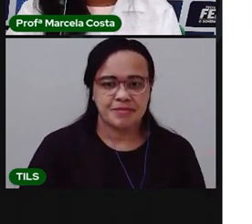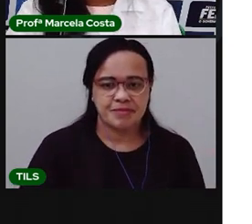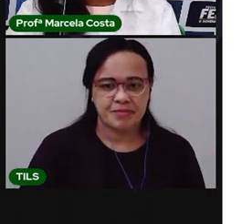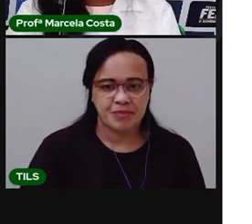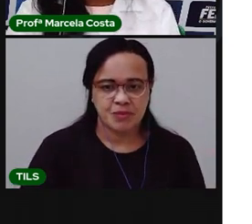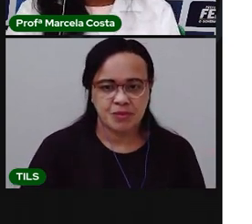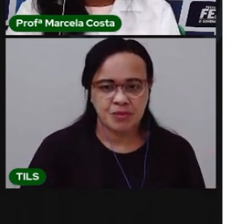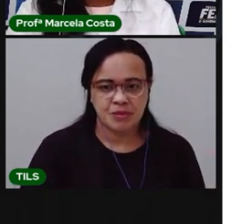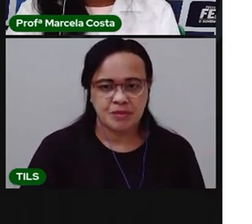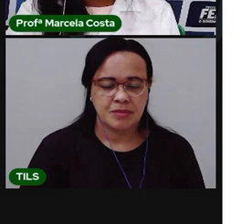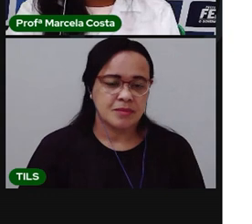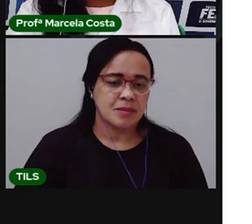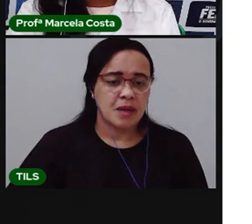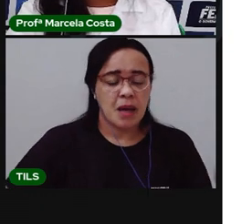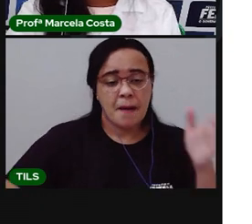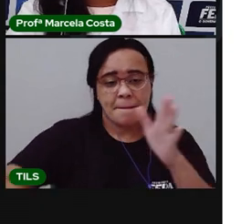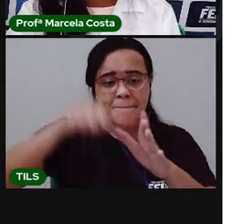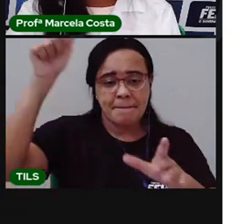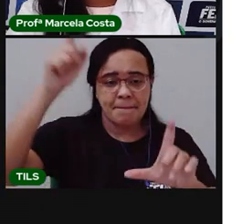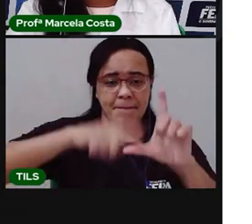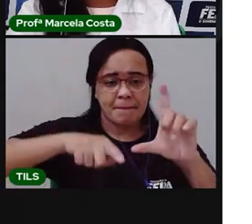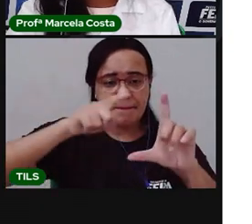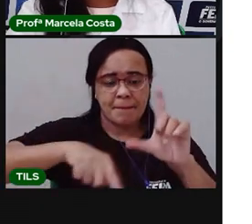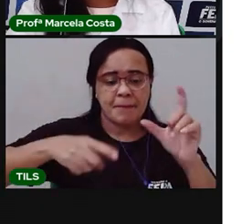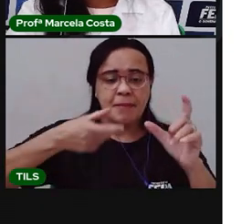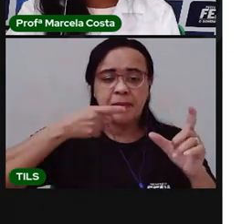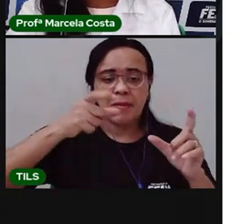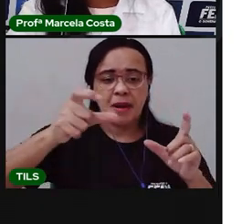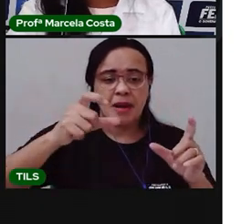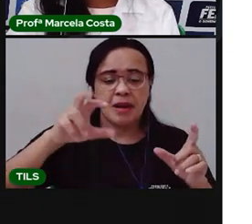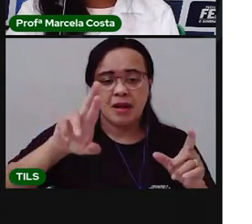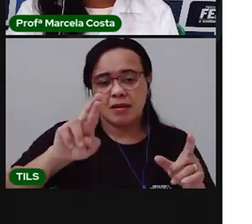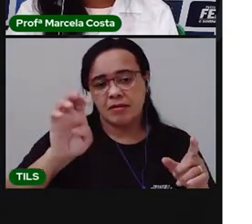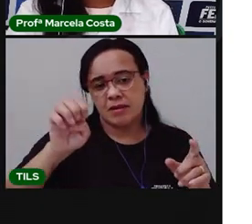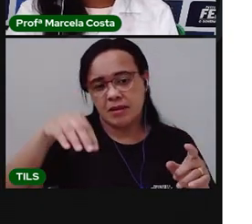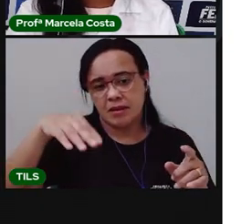Agora, qual a letra inicial da palavra rimar?